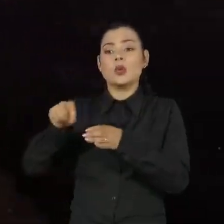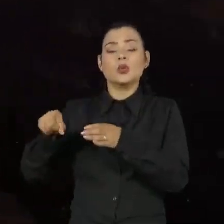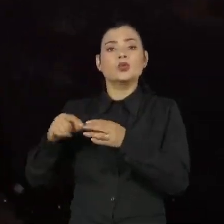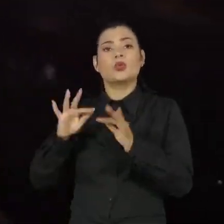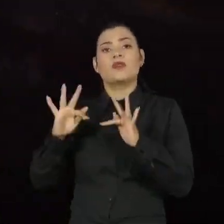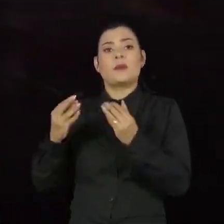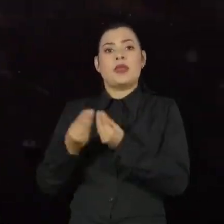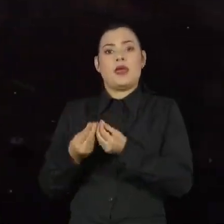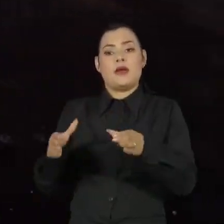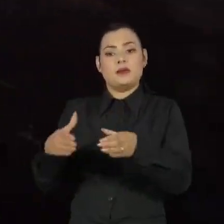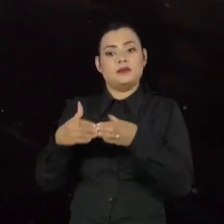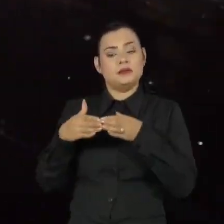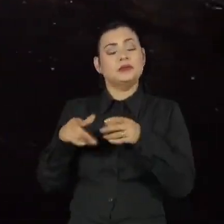maior parte dos alimentos no Brasil.